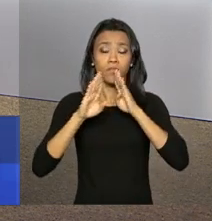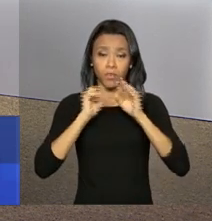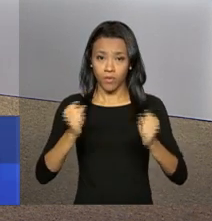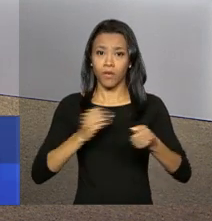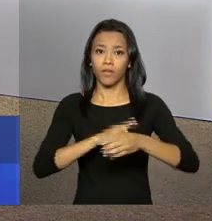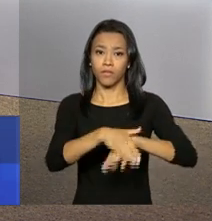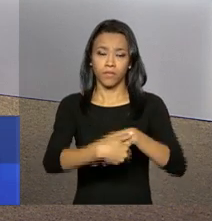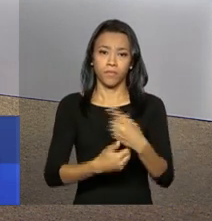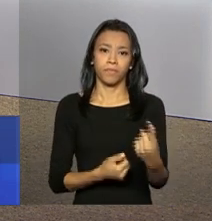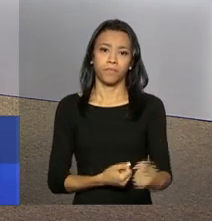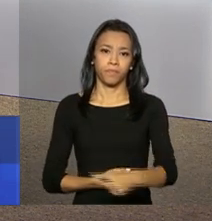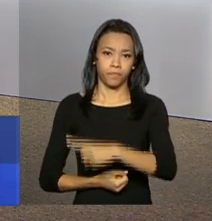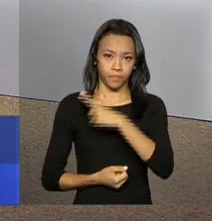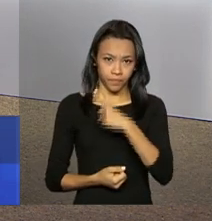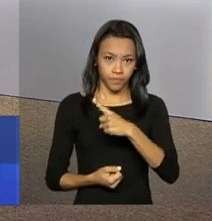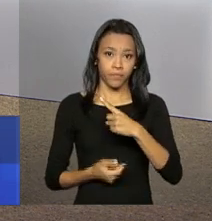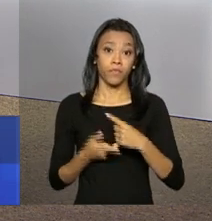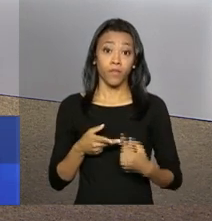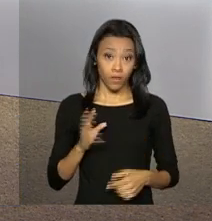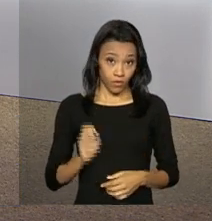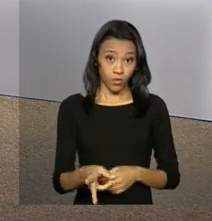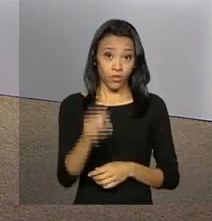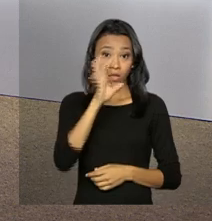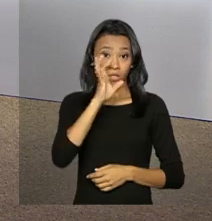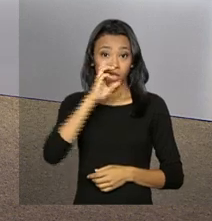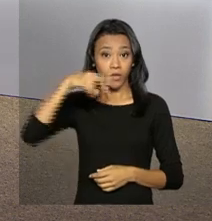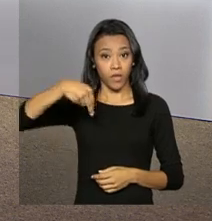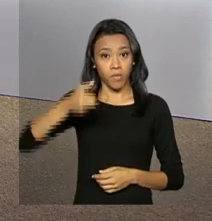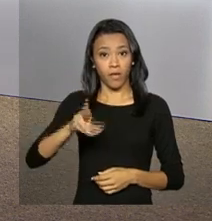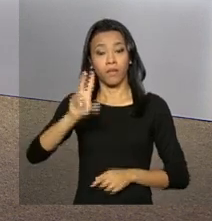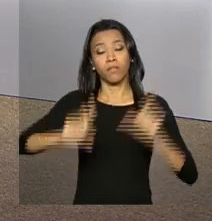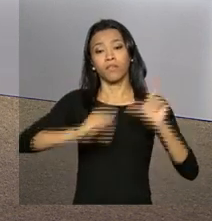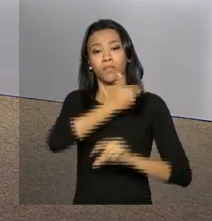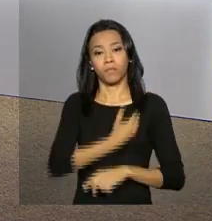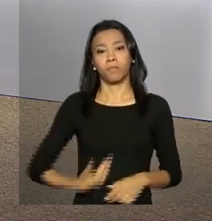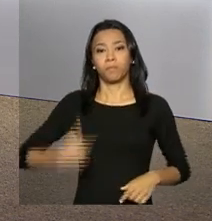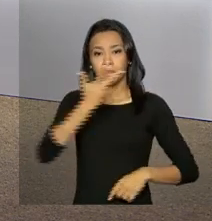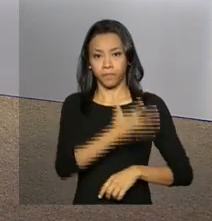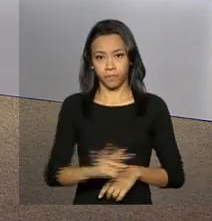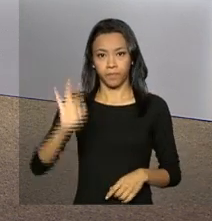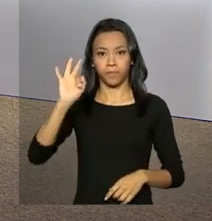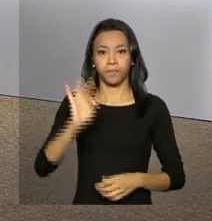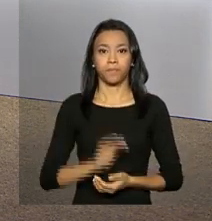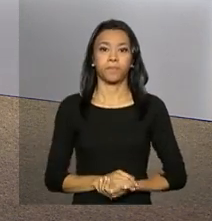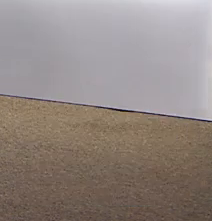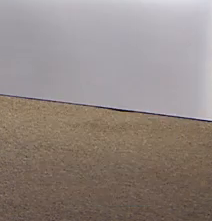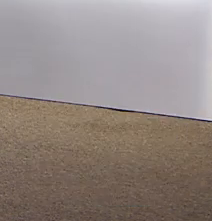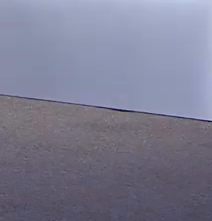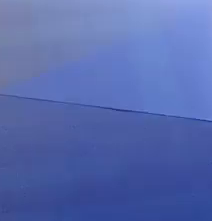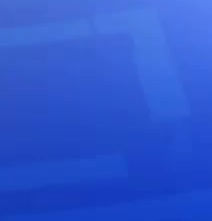facebook.com.br tvnbr. Continue com a gente, NBR, a TV do Governo Federal.